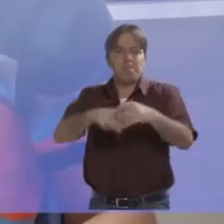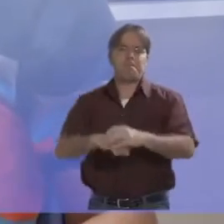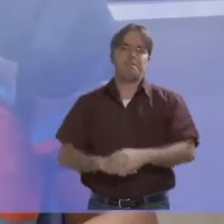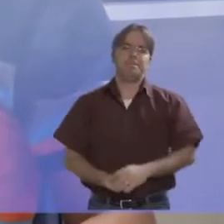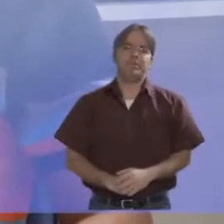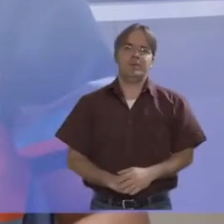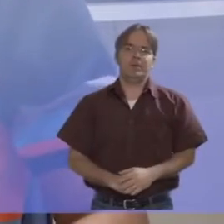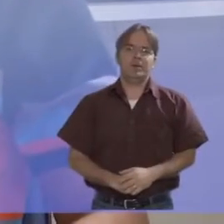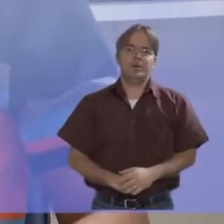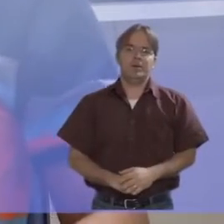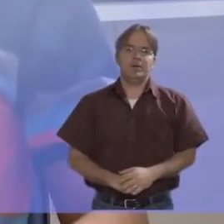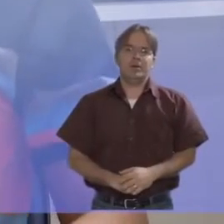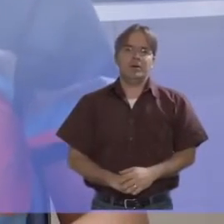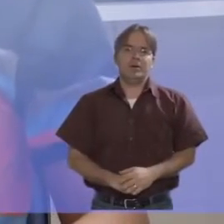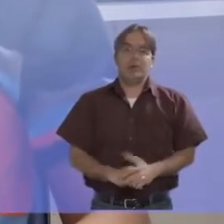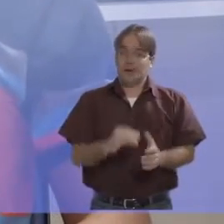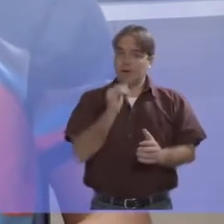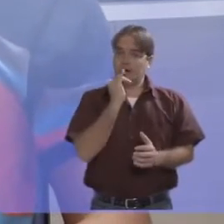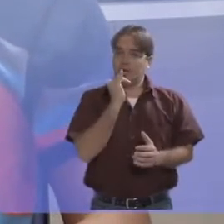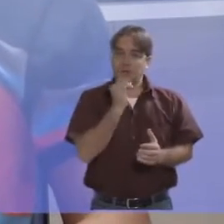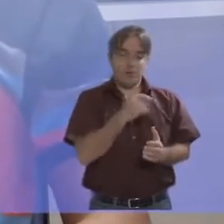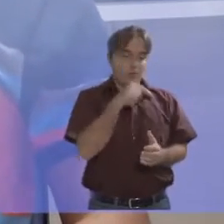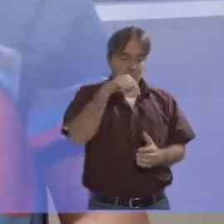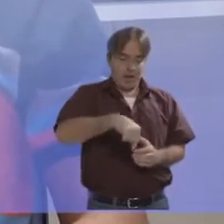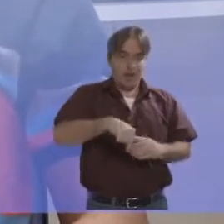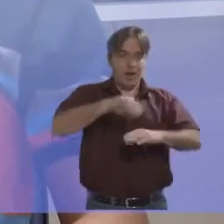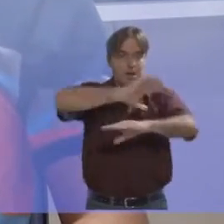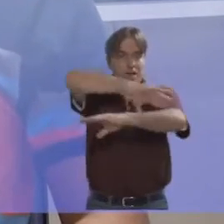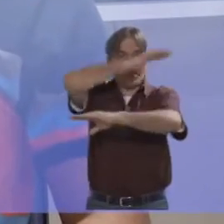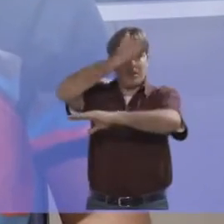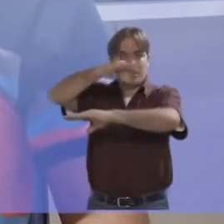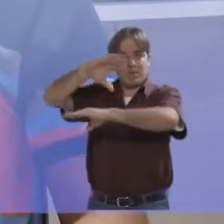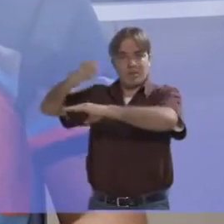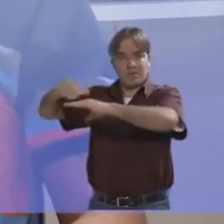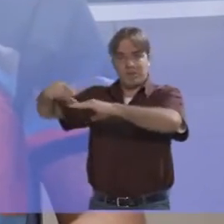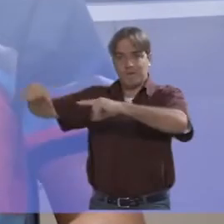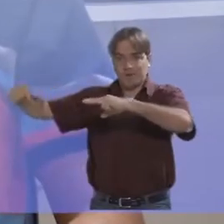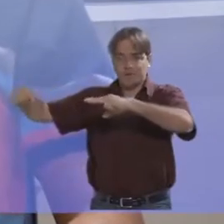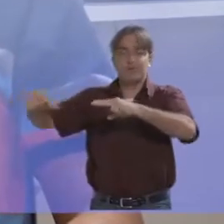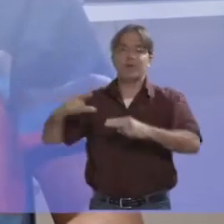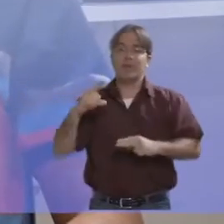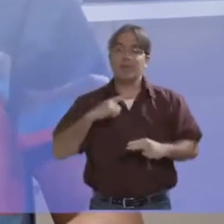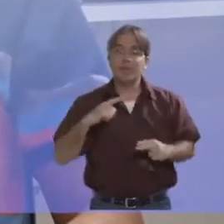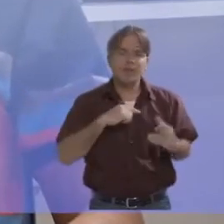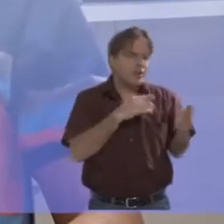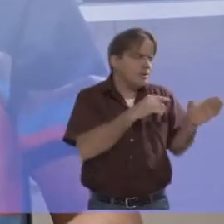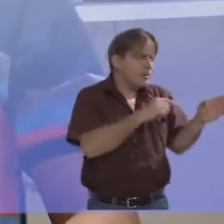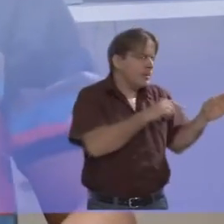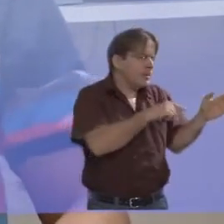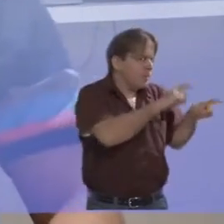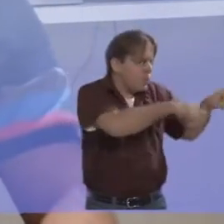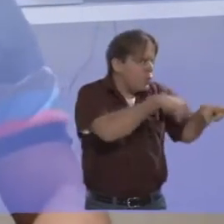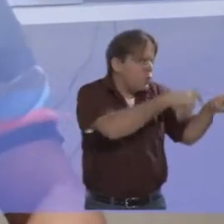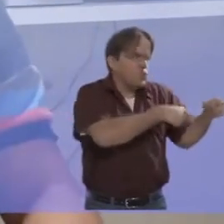da produção de uva para a região do Vale do São Francisco, o Laboratório de Meteorologia tem desenvolvido